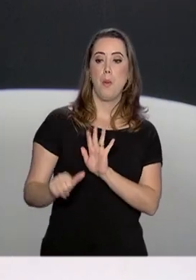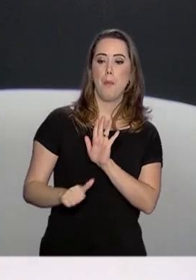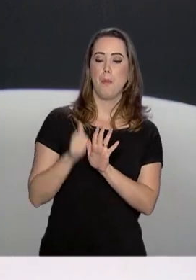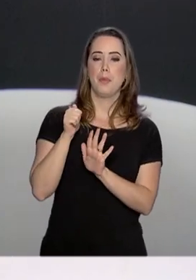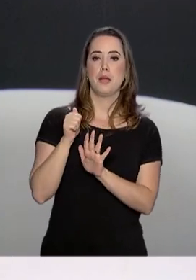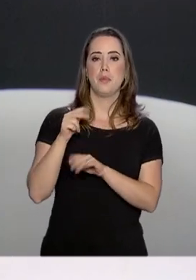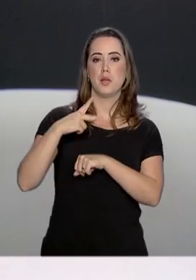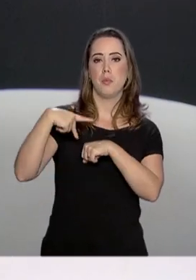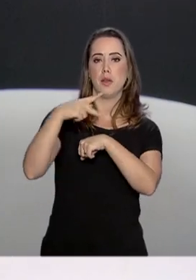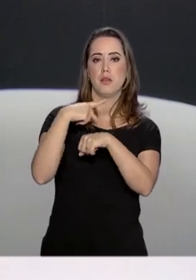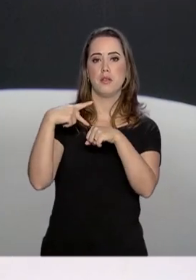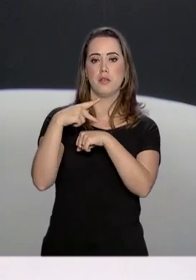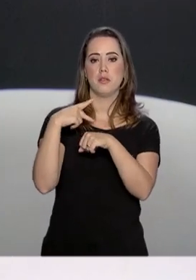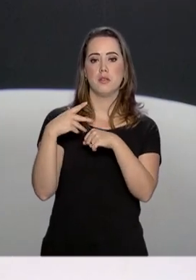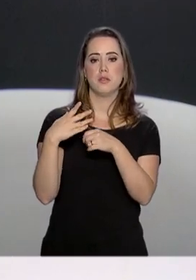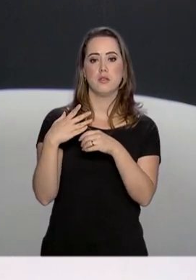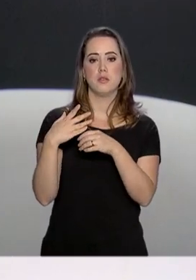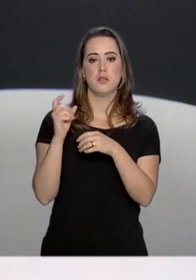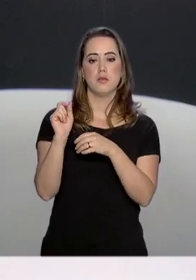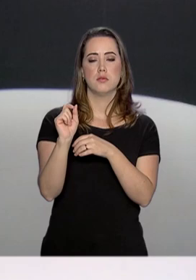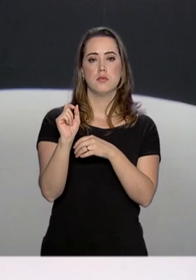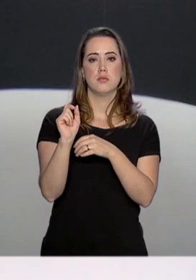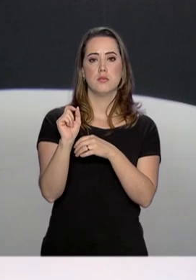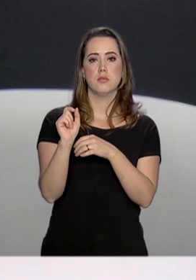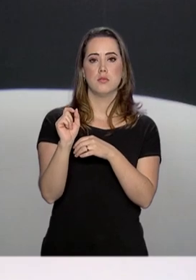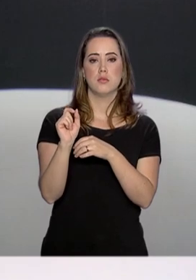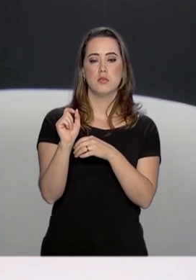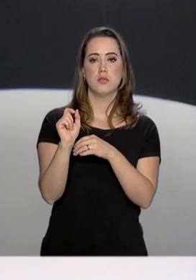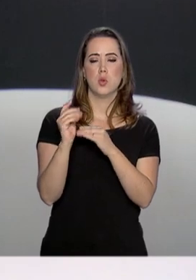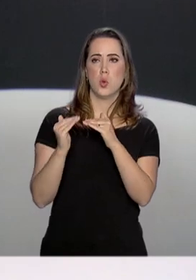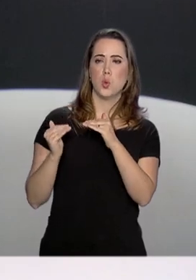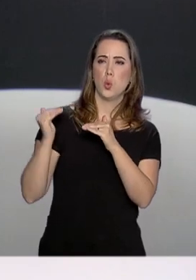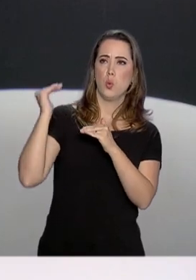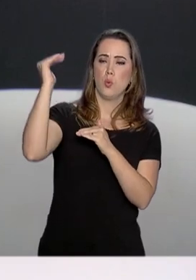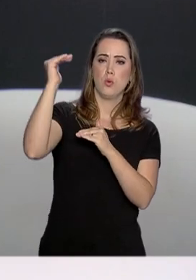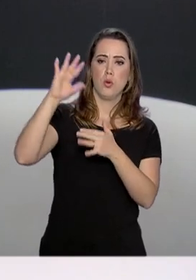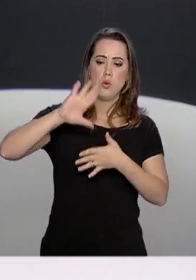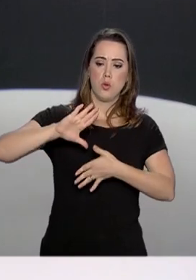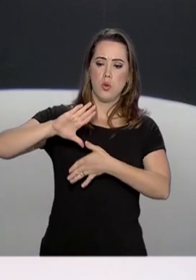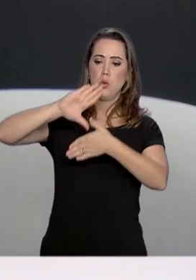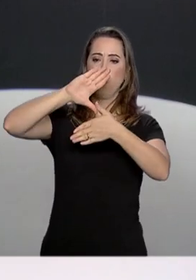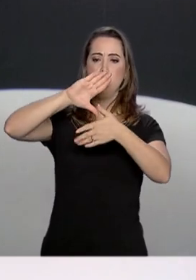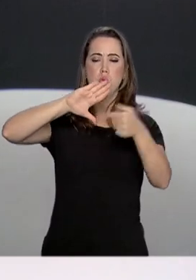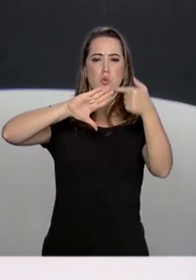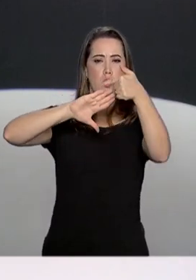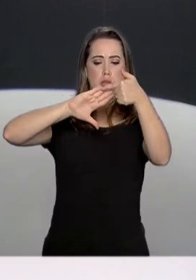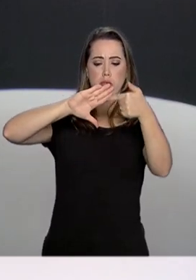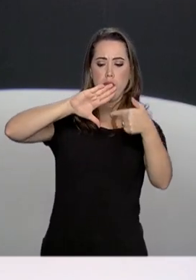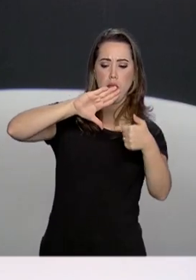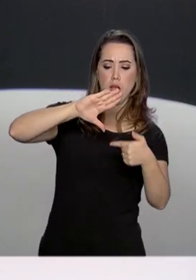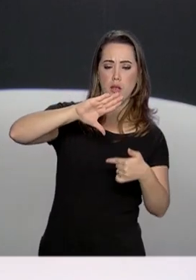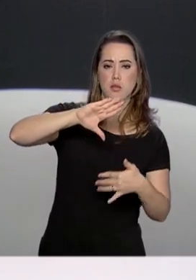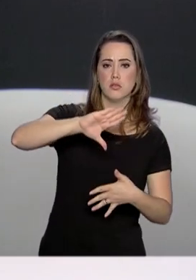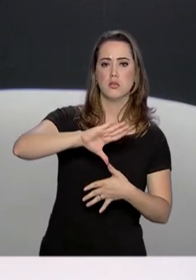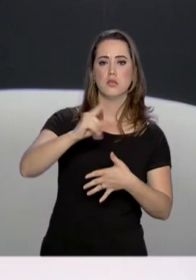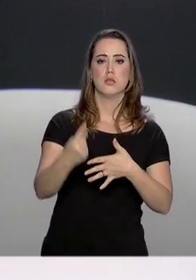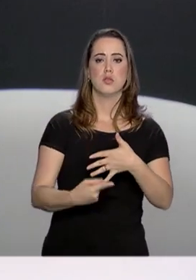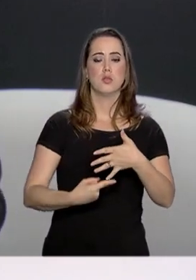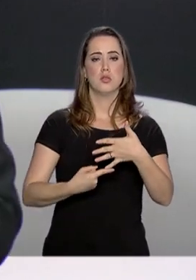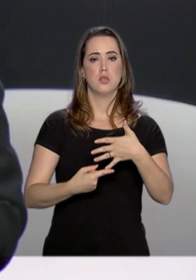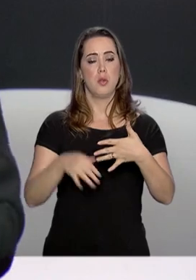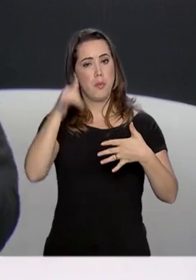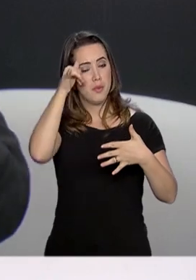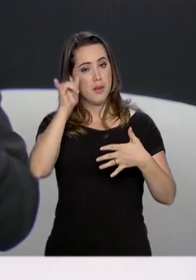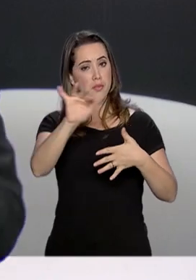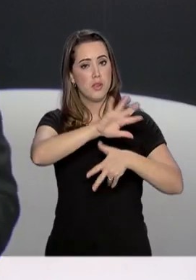país, desde os Estados Unidos até Ushuaia, a ter unidades de integridade e combate à corrupção.